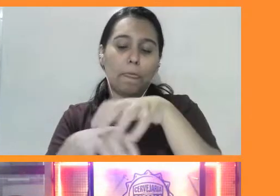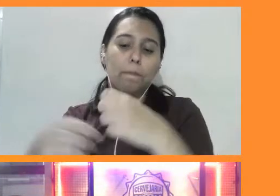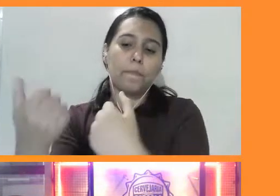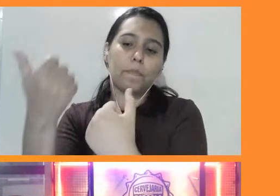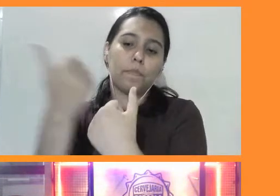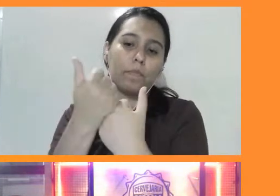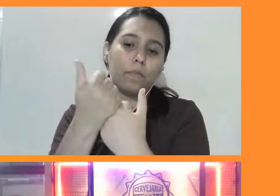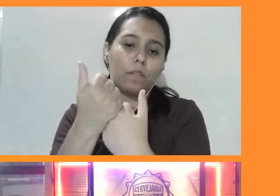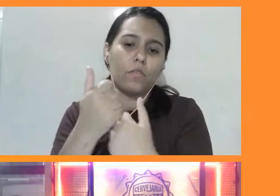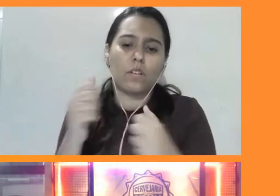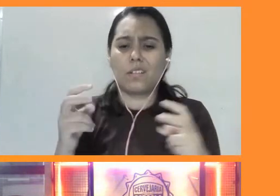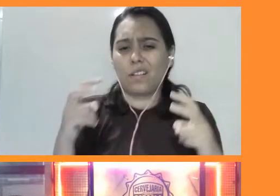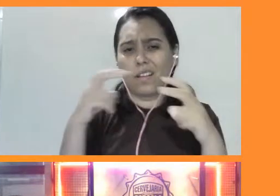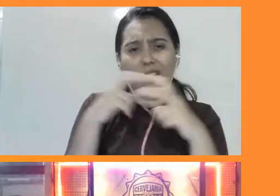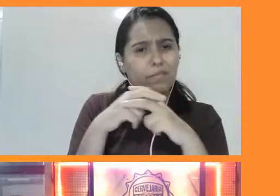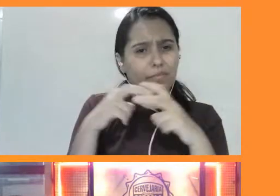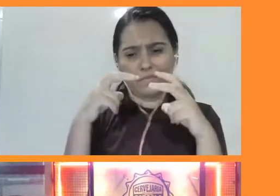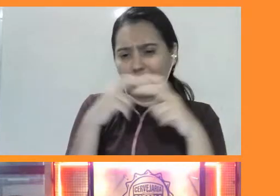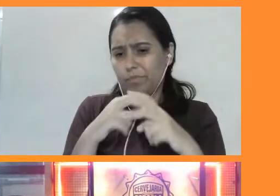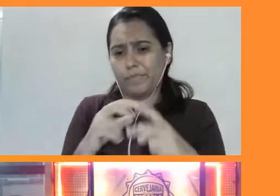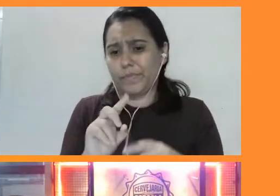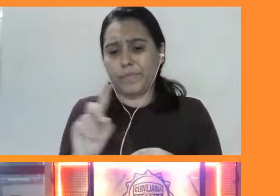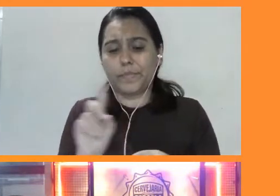que uma briga, né, de fato.